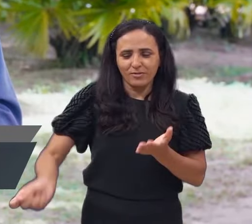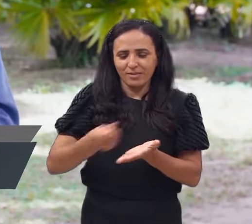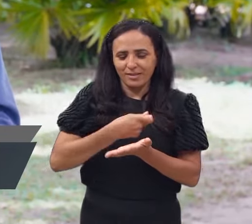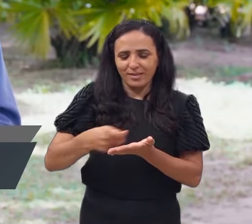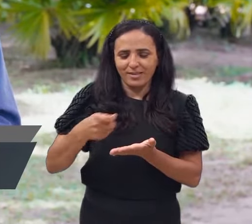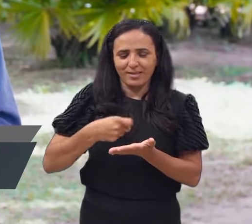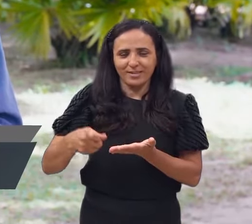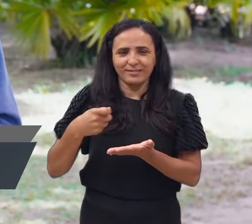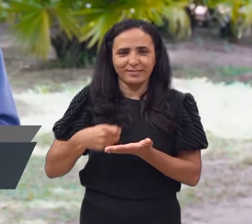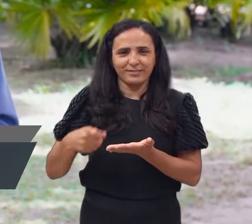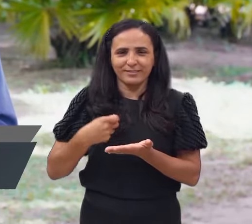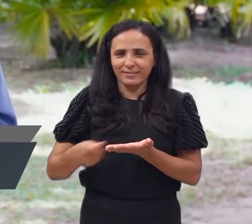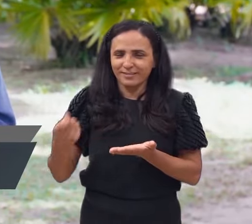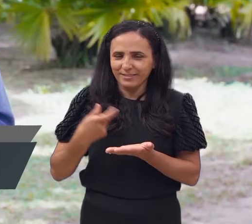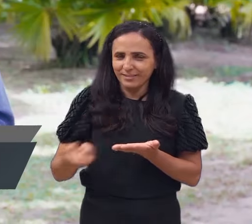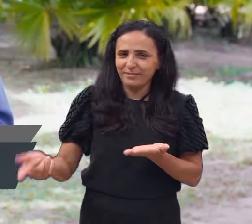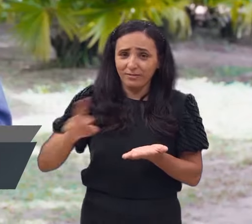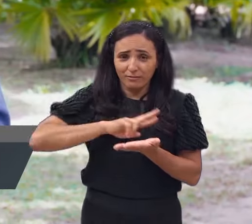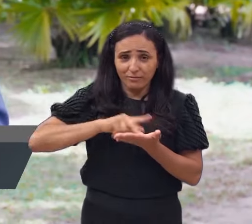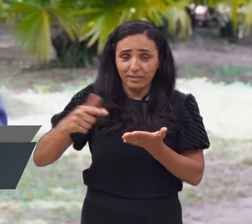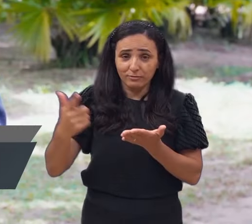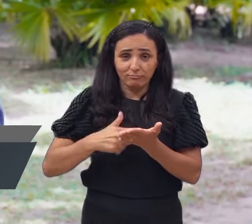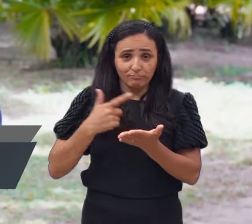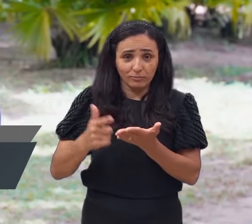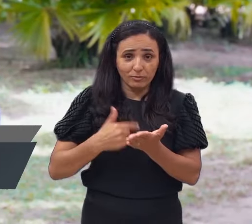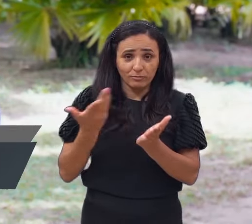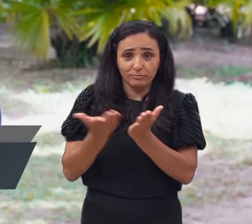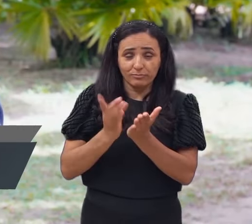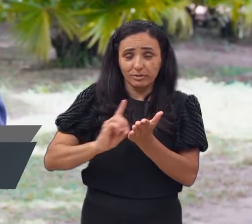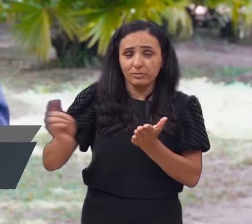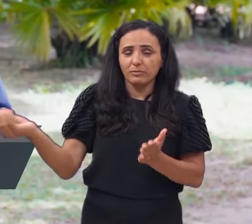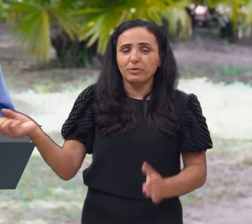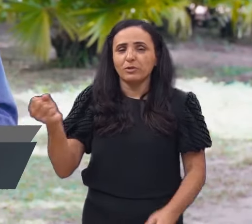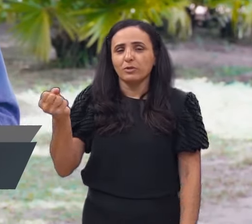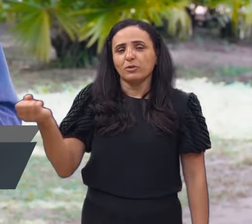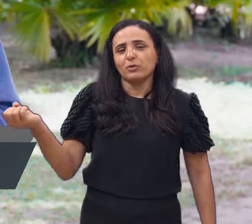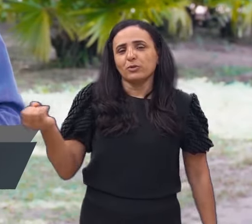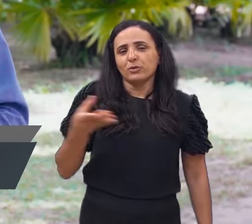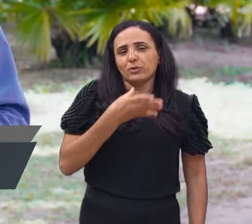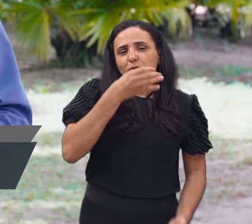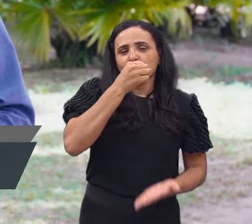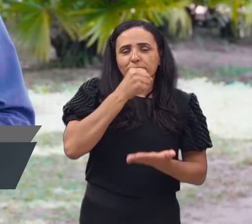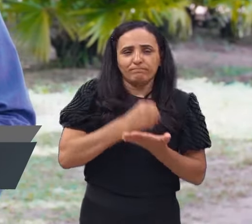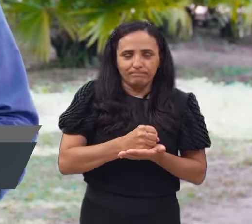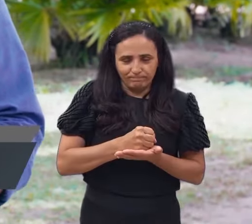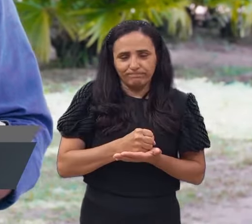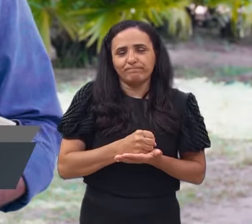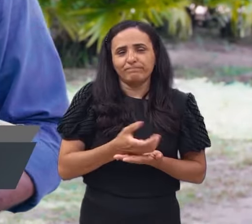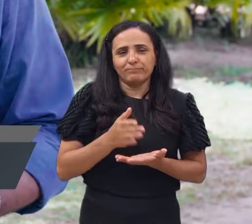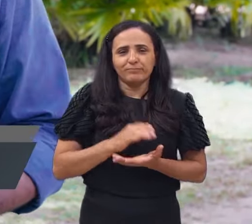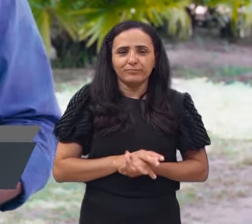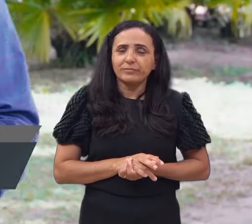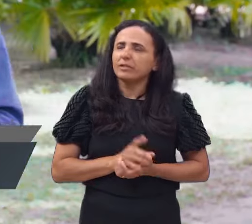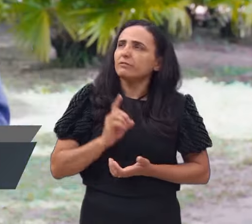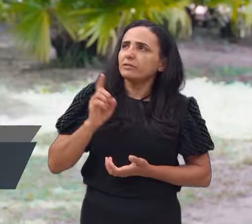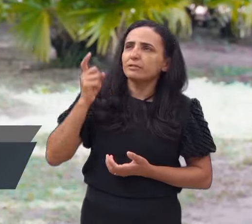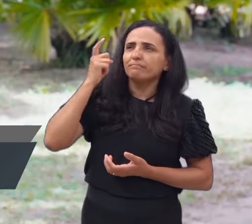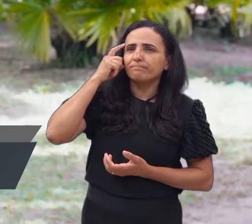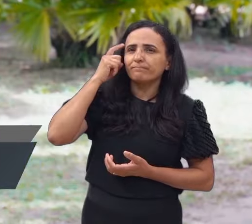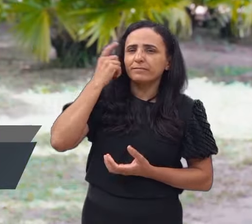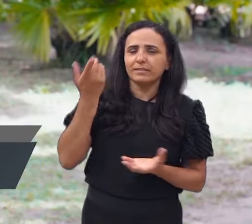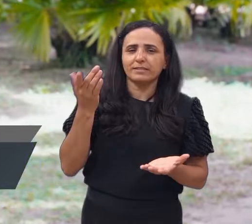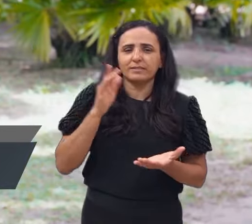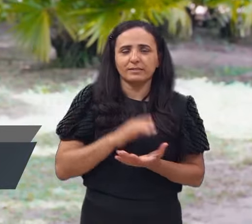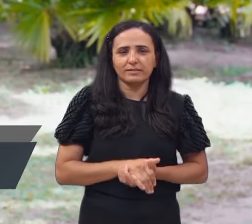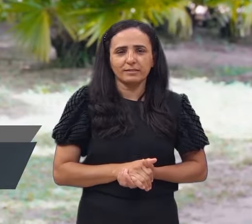Mas observe, queridos irmãos, que nesta oportunidade que o Senhor nos dá, da importância tão grande que havia para os nomes,